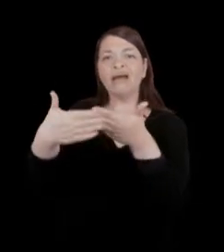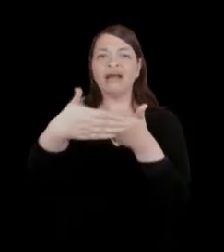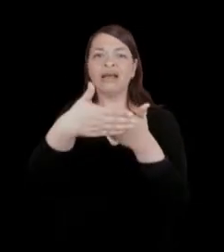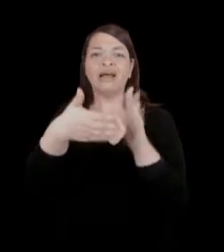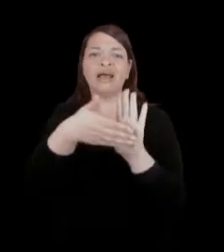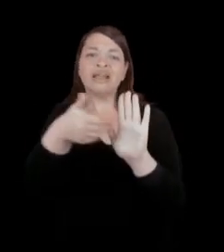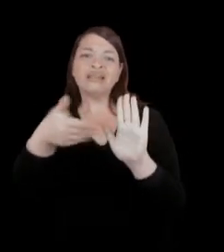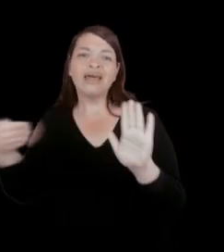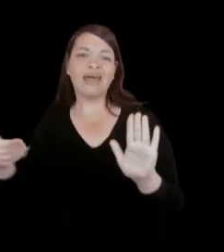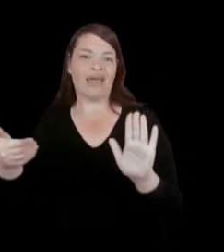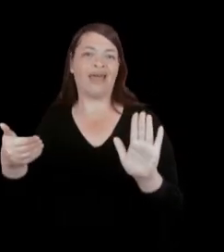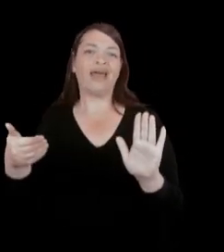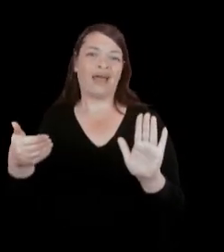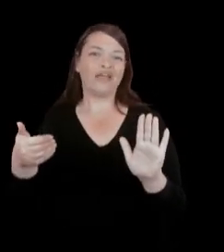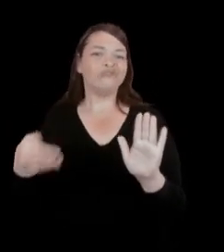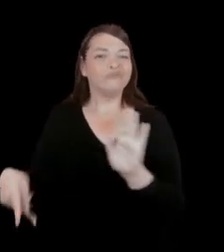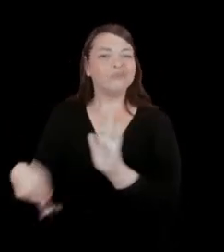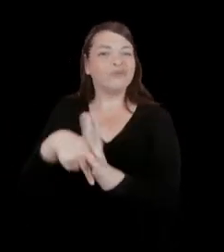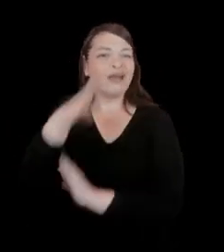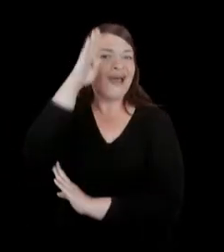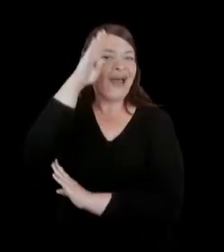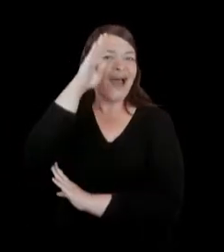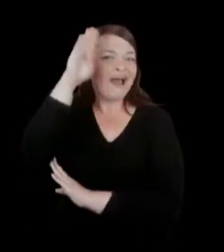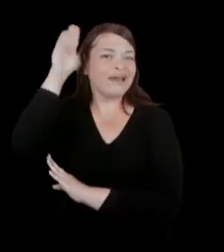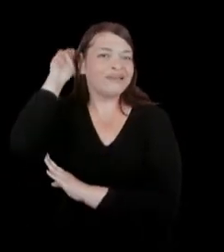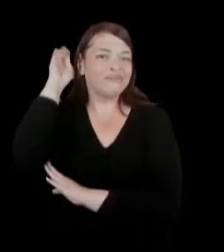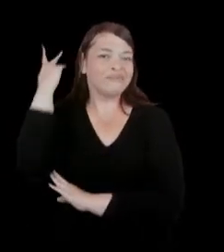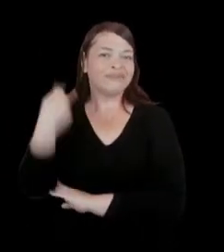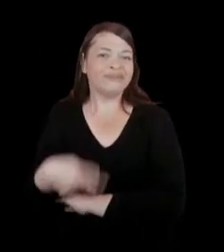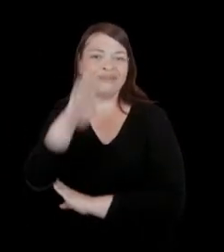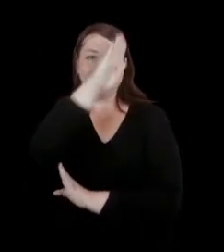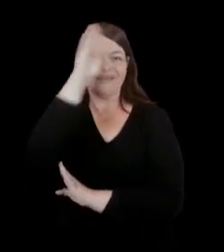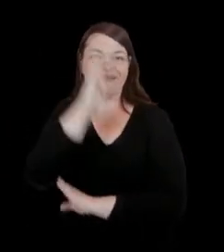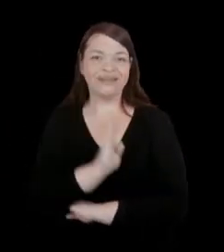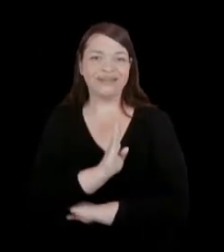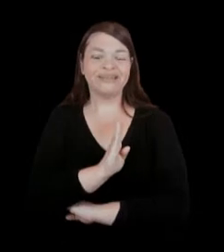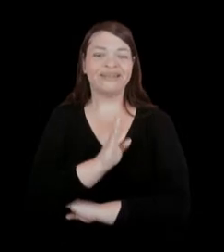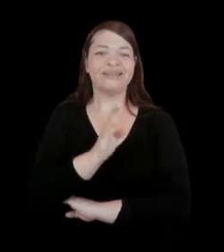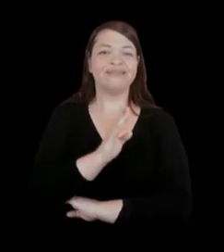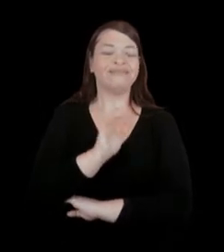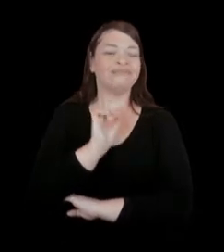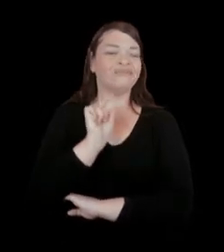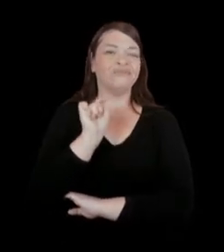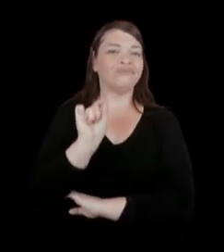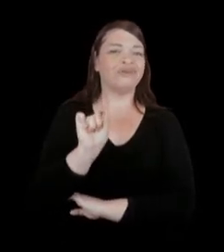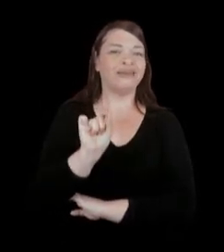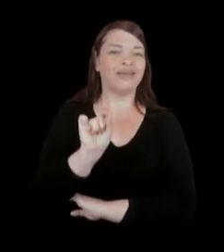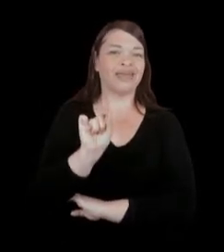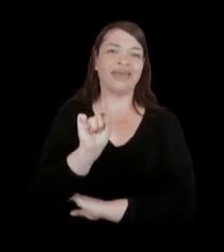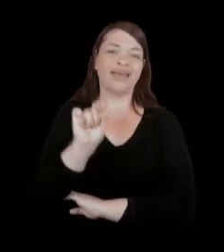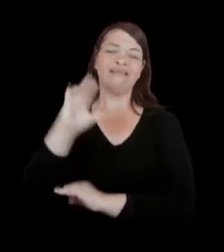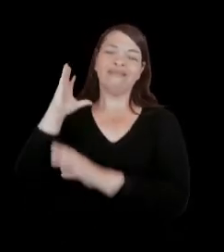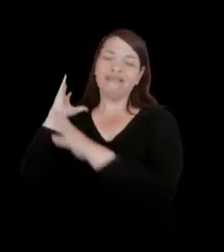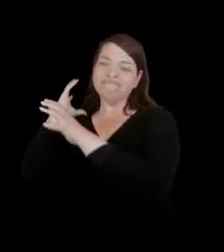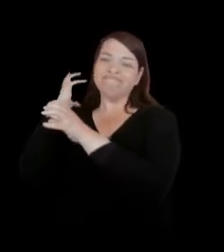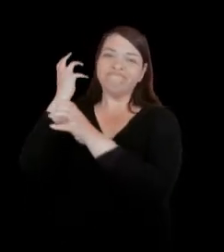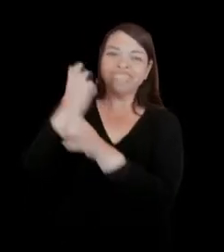estéticos na academia arquitetônica brasileira que, com uma herança